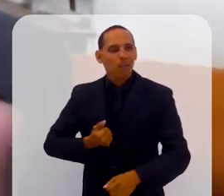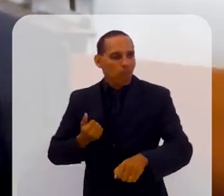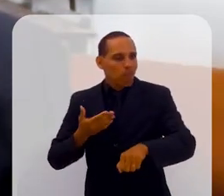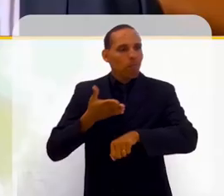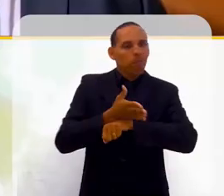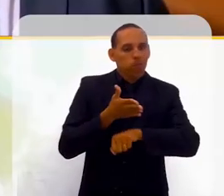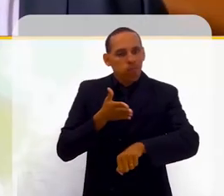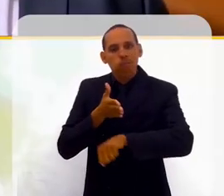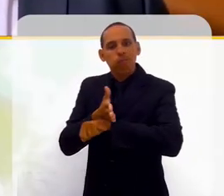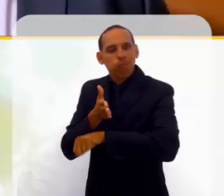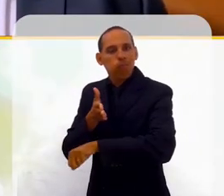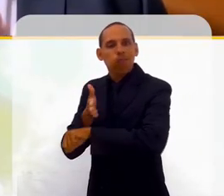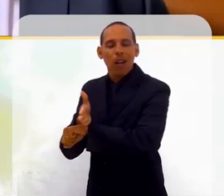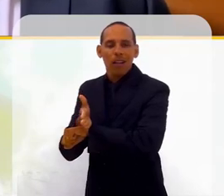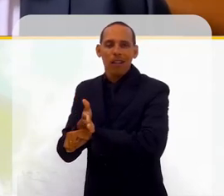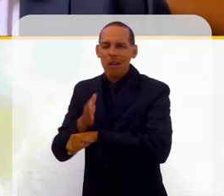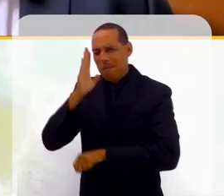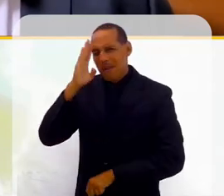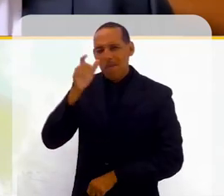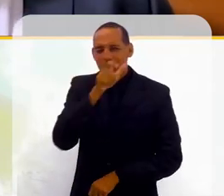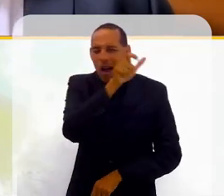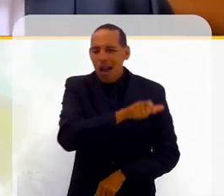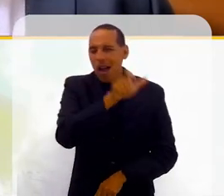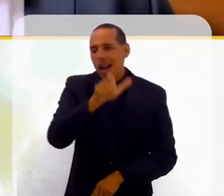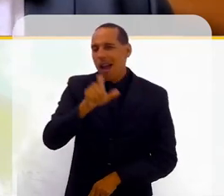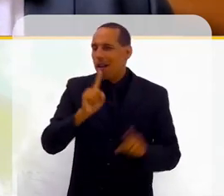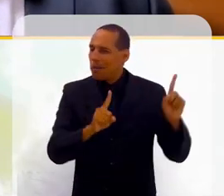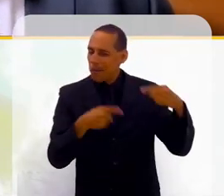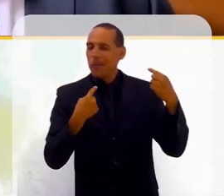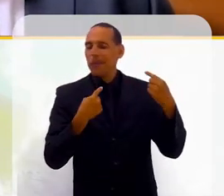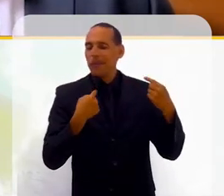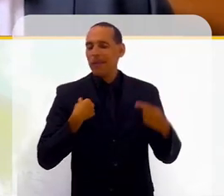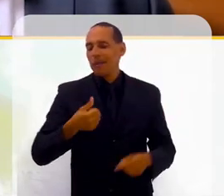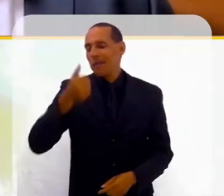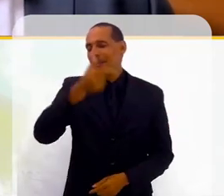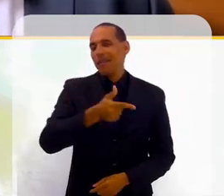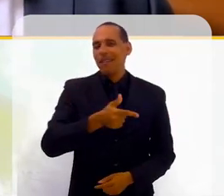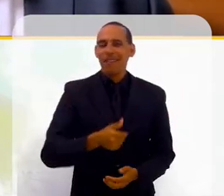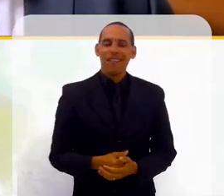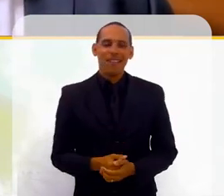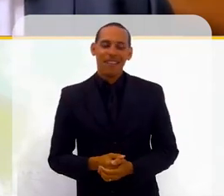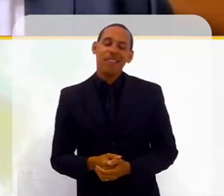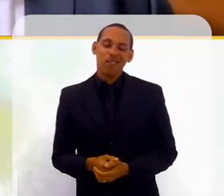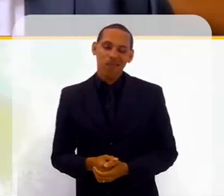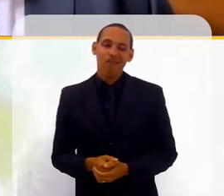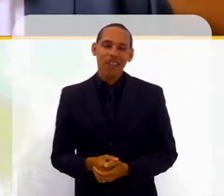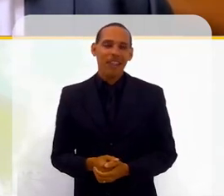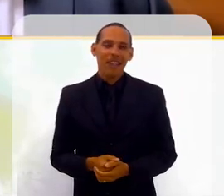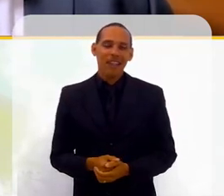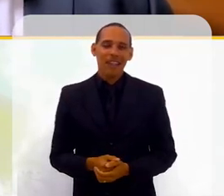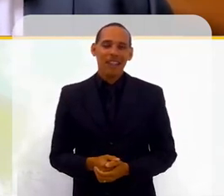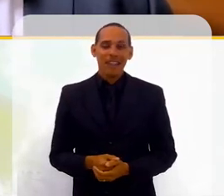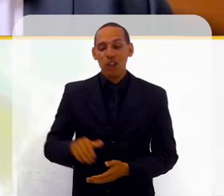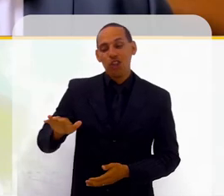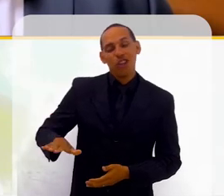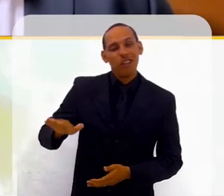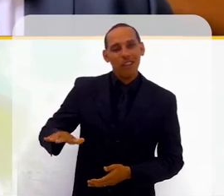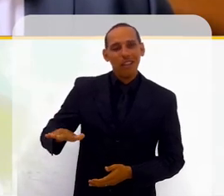superar as outras pessoas. Especialmente aqueles que cometiam bullying. É, eu acho que com os recursos que uma